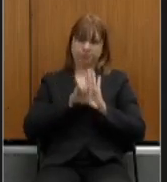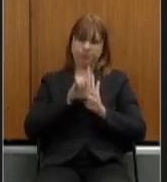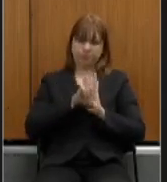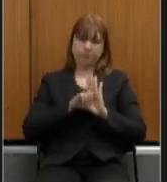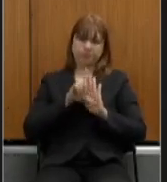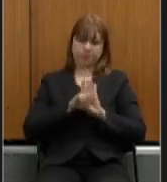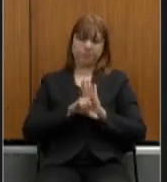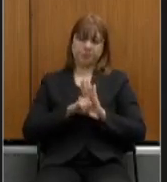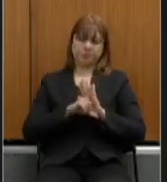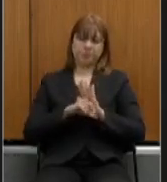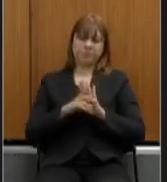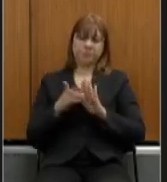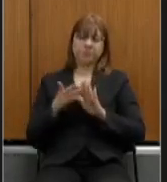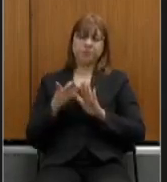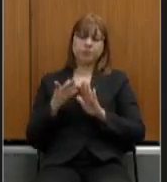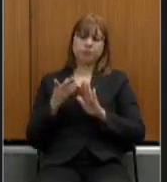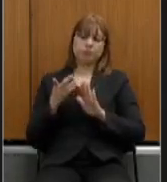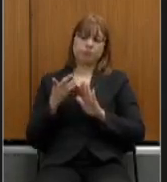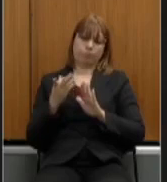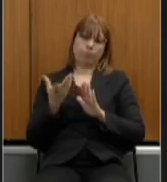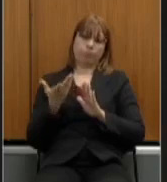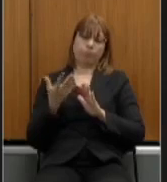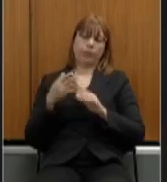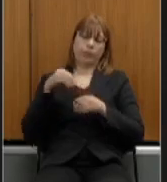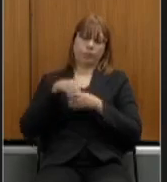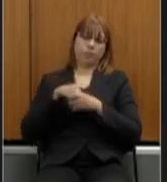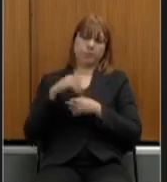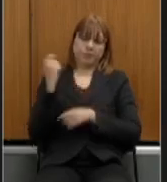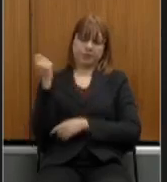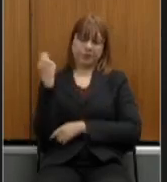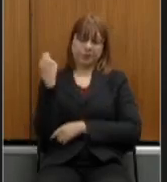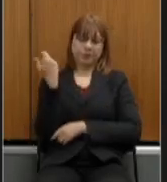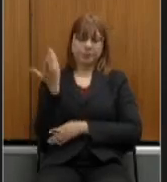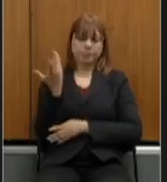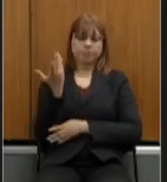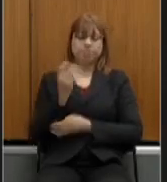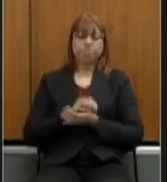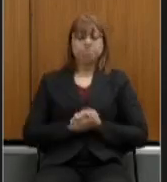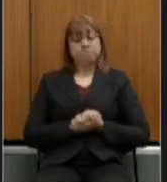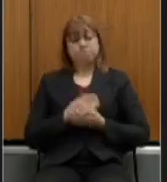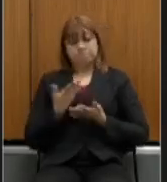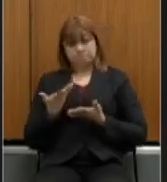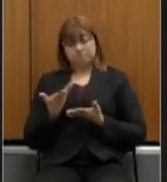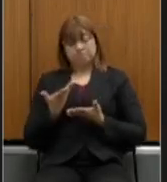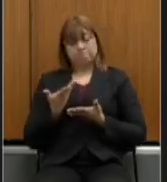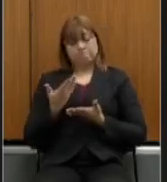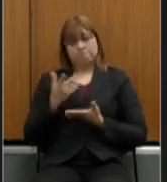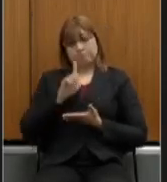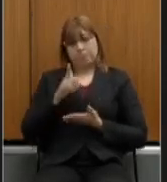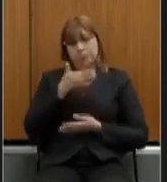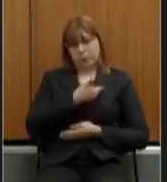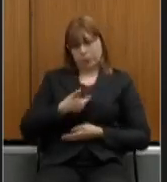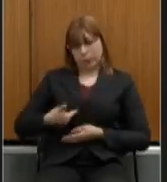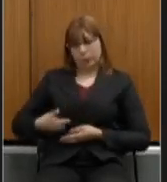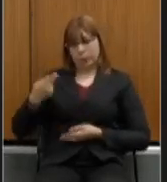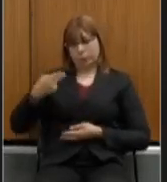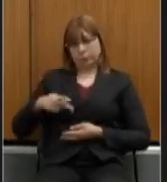nós quando chegamos ao governo Agostinho governador Eduardo Leite